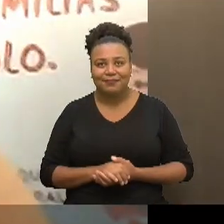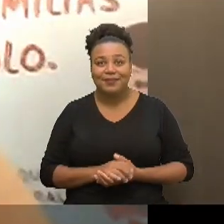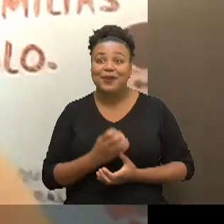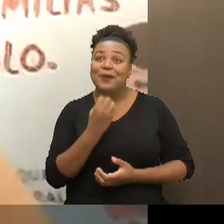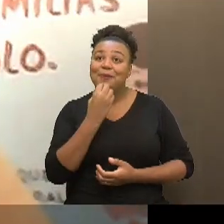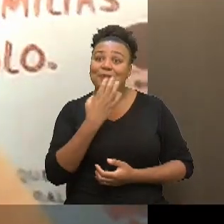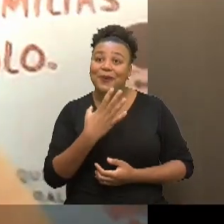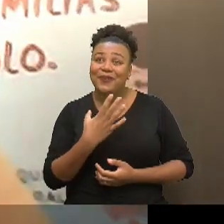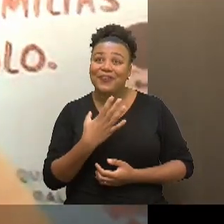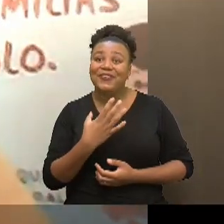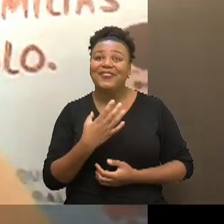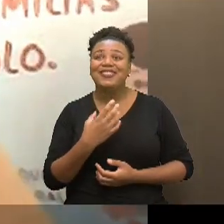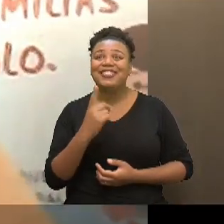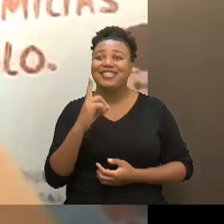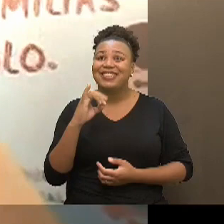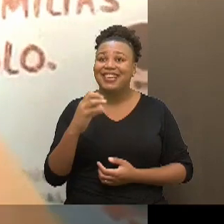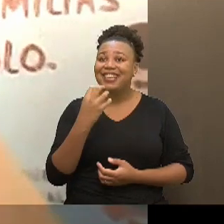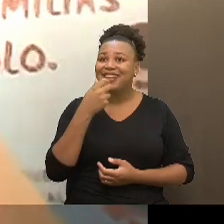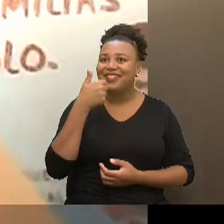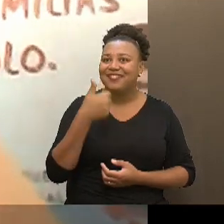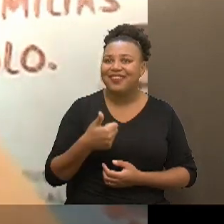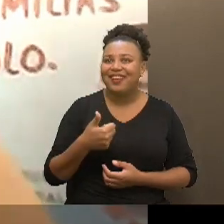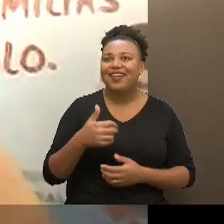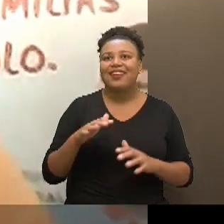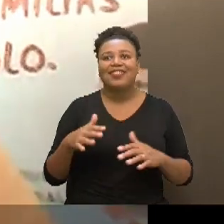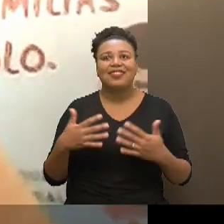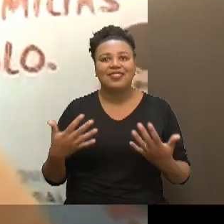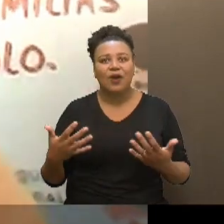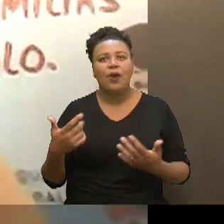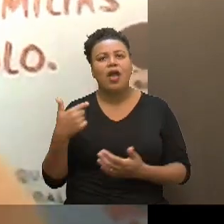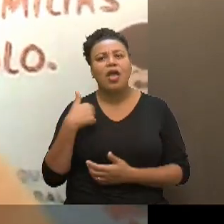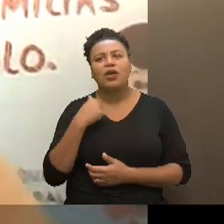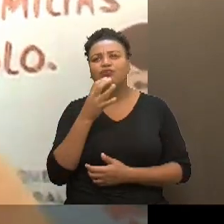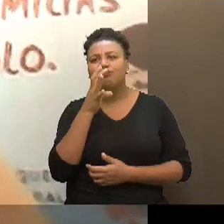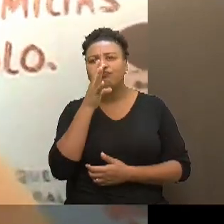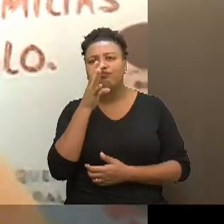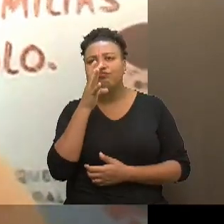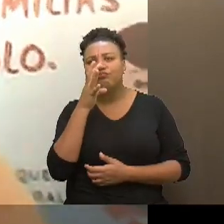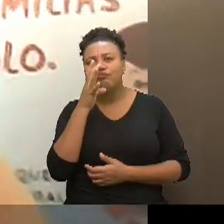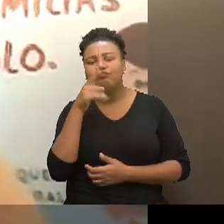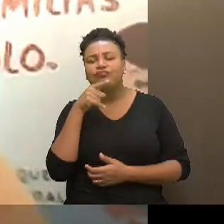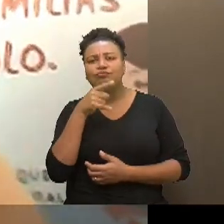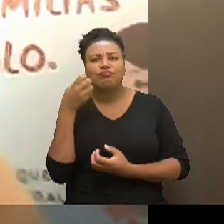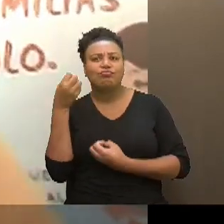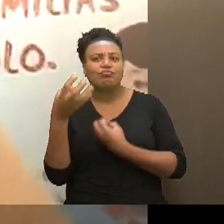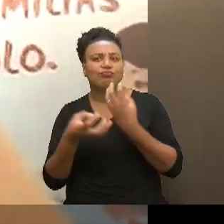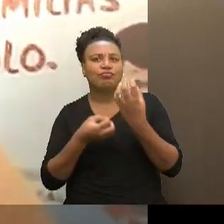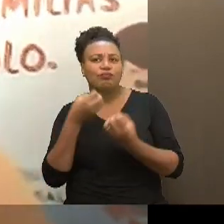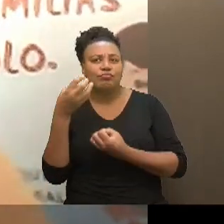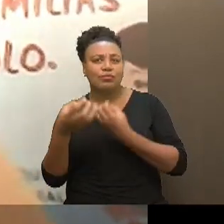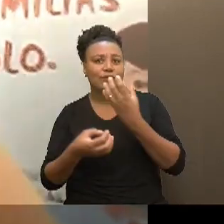Bom dia, tudo bem? Então, eu estava ouvindo o relato, né,